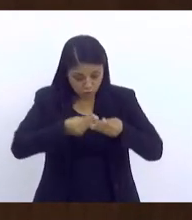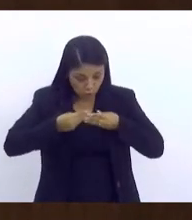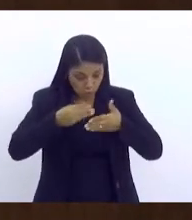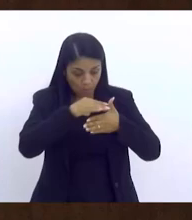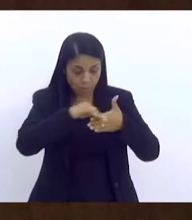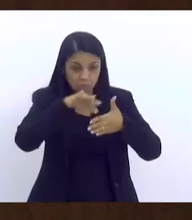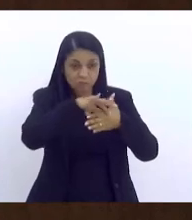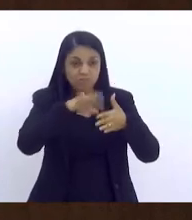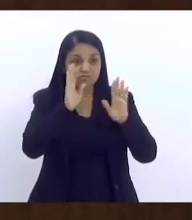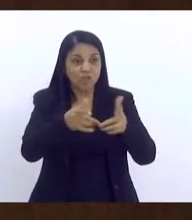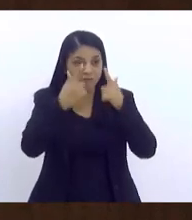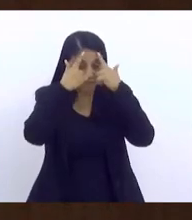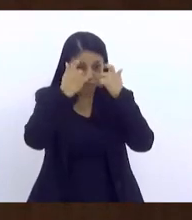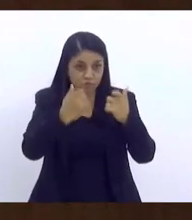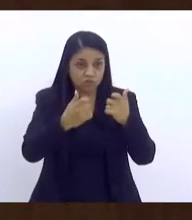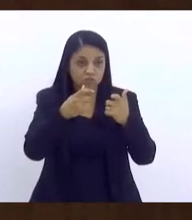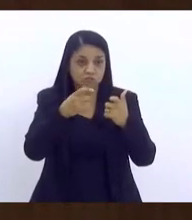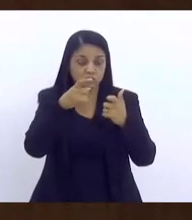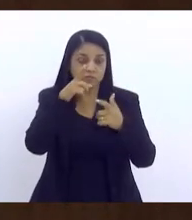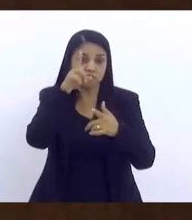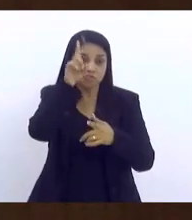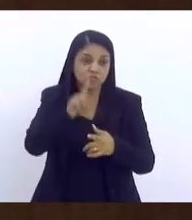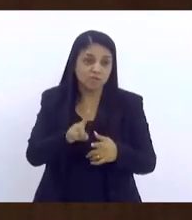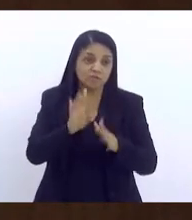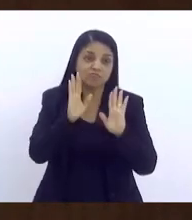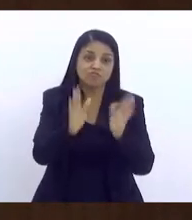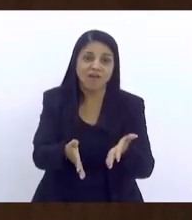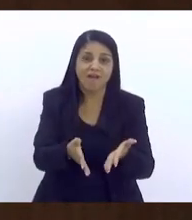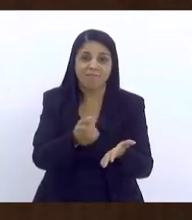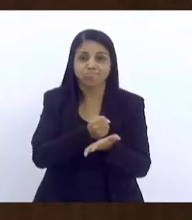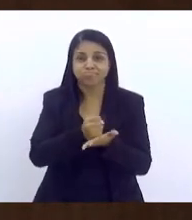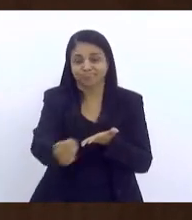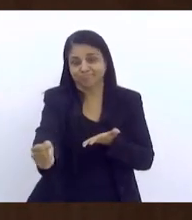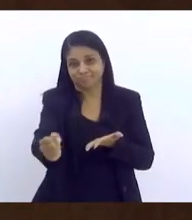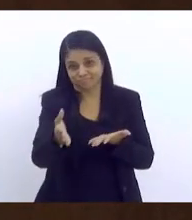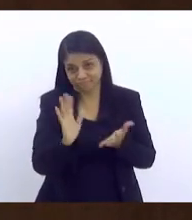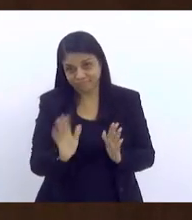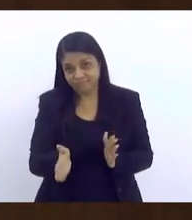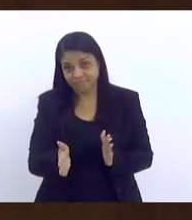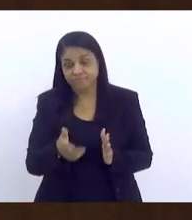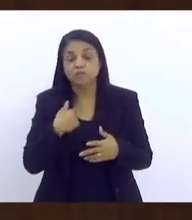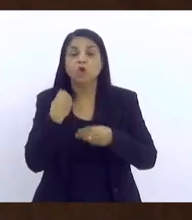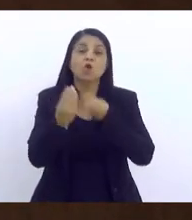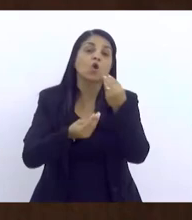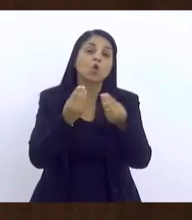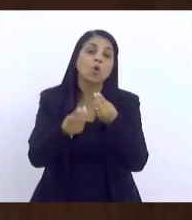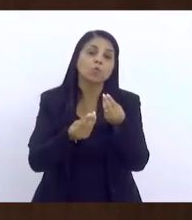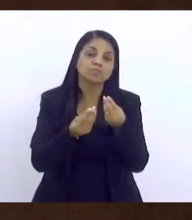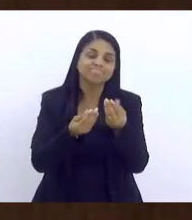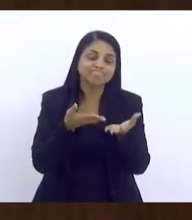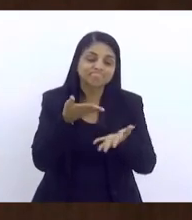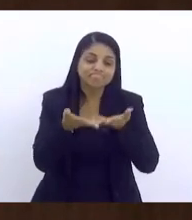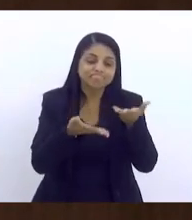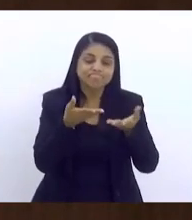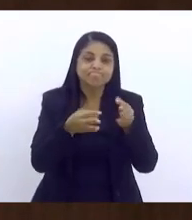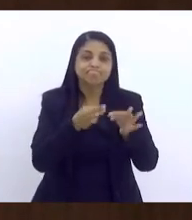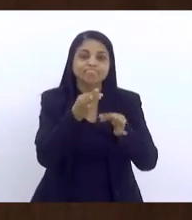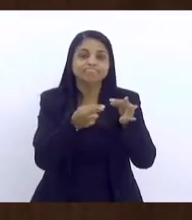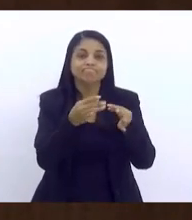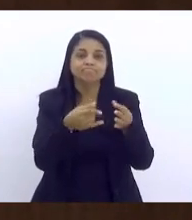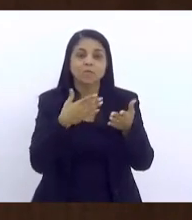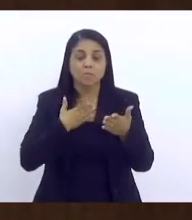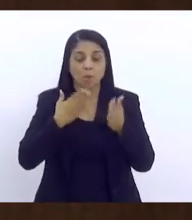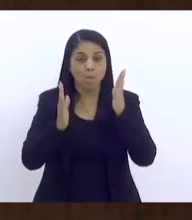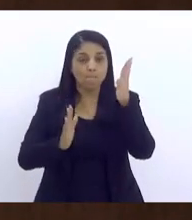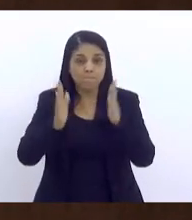estava e várias violações. Então, como é que nós tratamos isso? Eu durmo um período